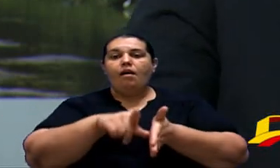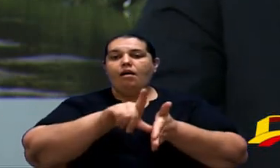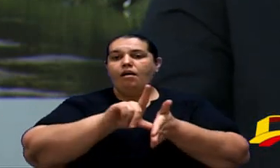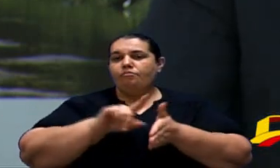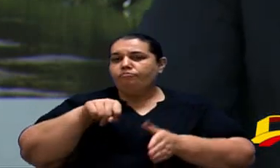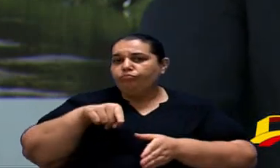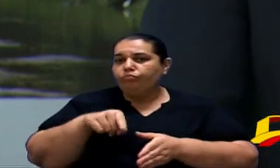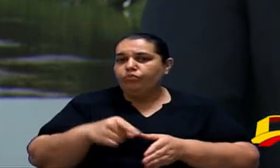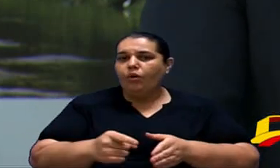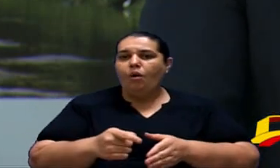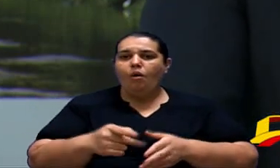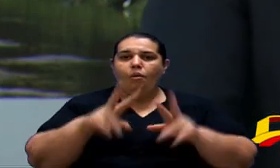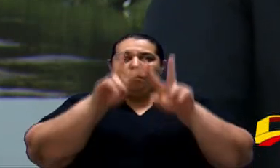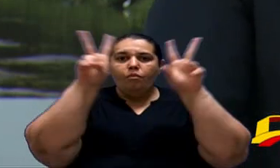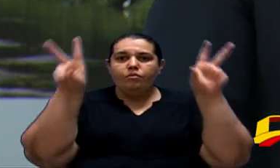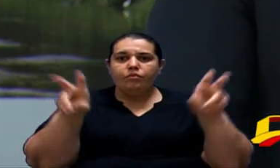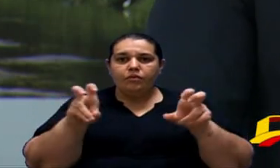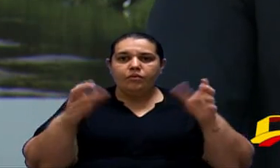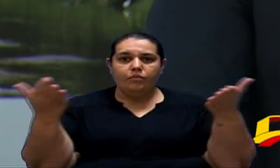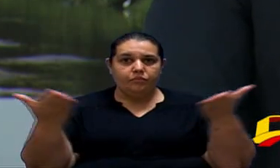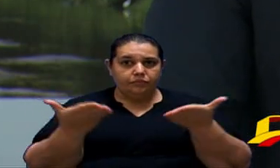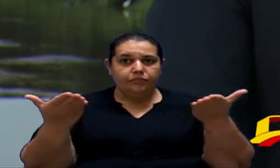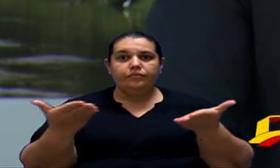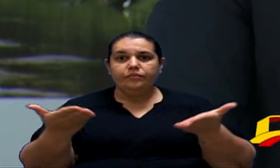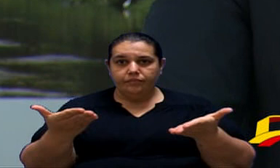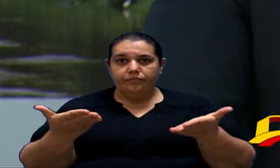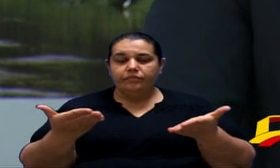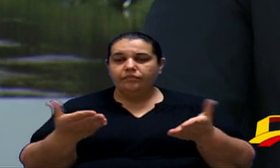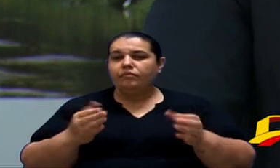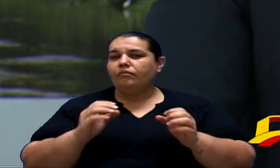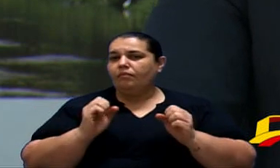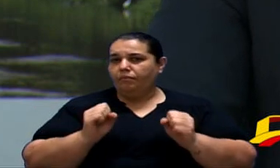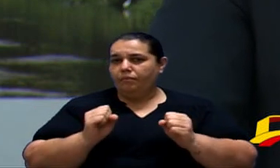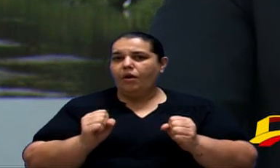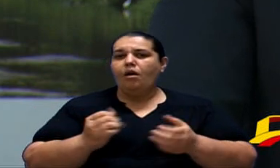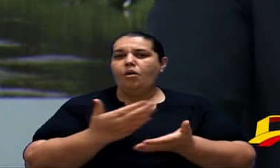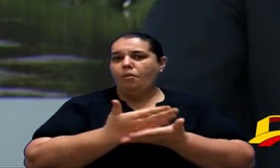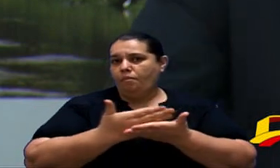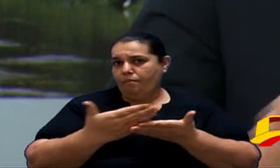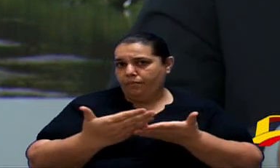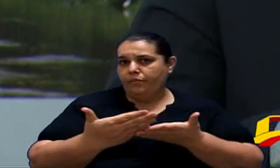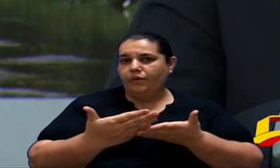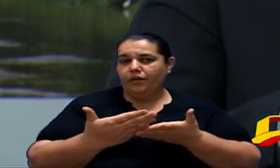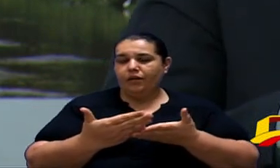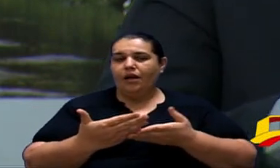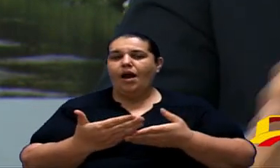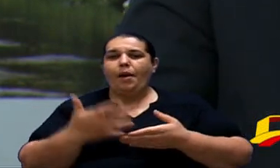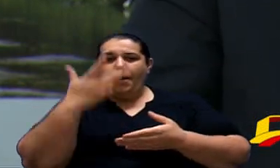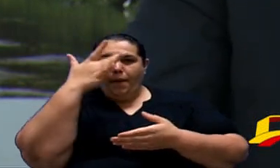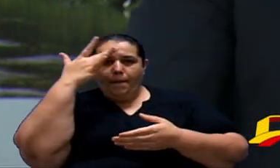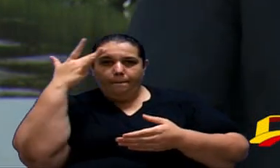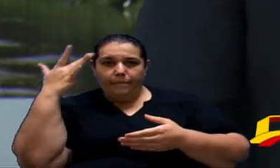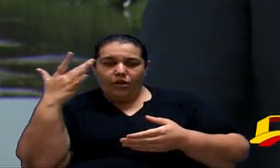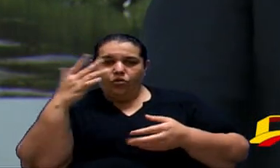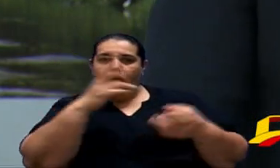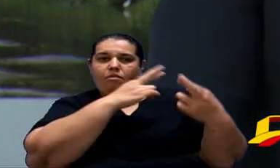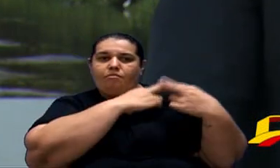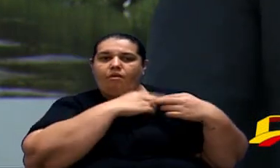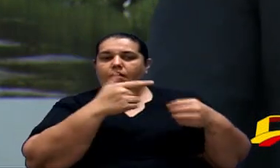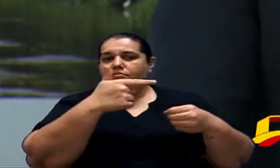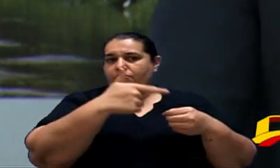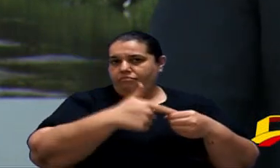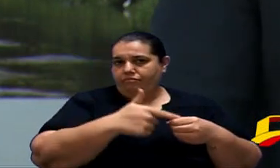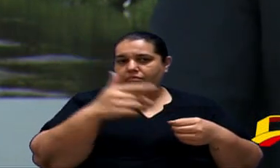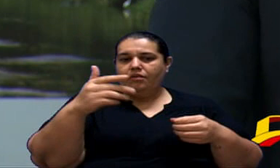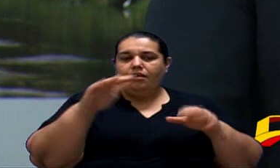aprofundarmos no tema em questão que seria a possível implementação de self-service no posto de combustíveis,